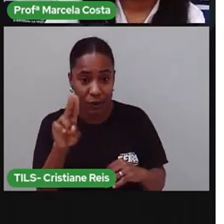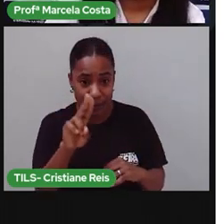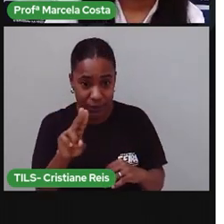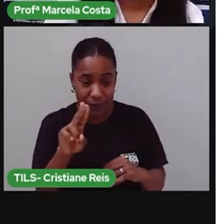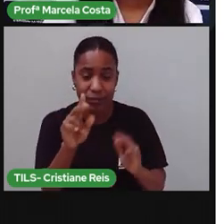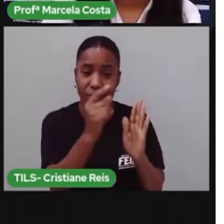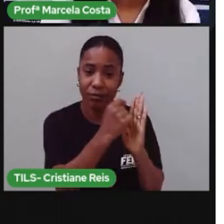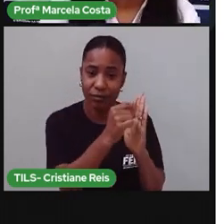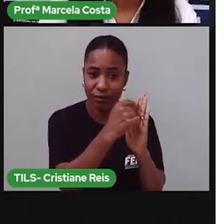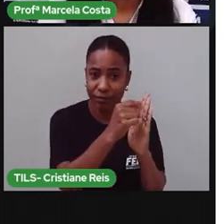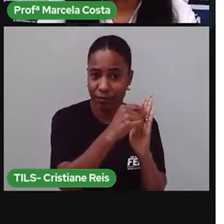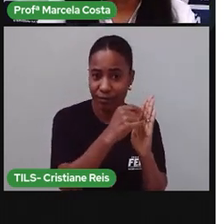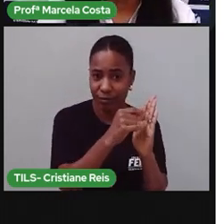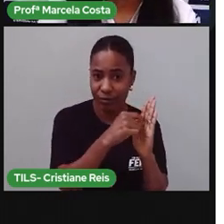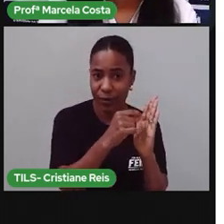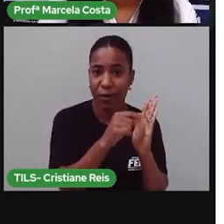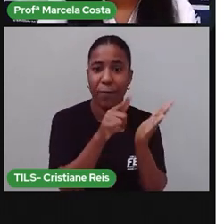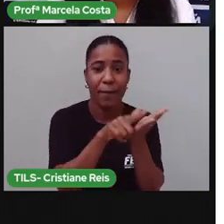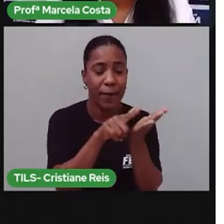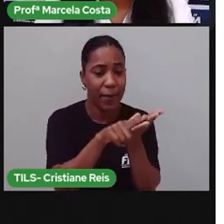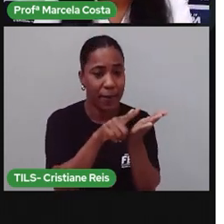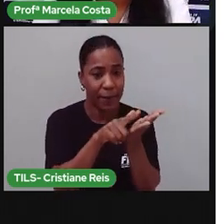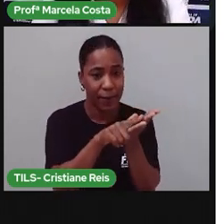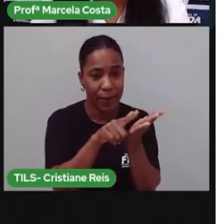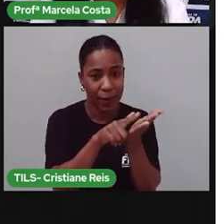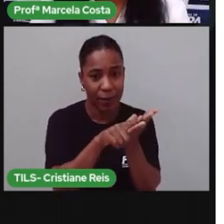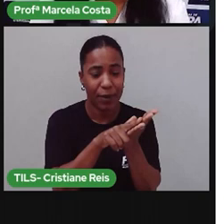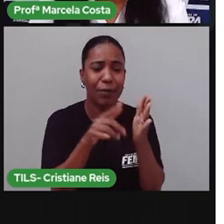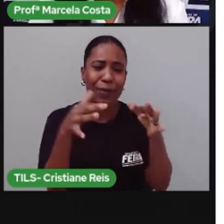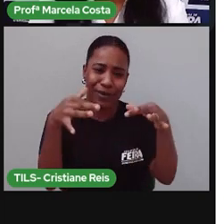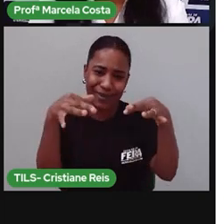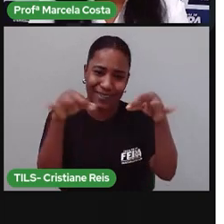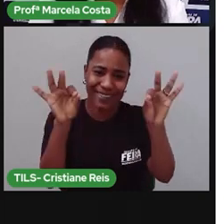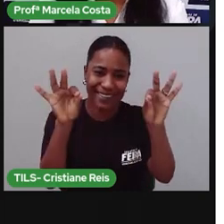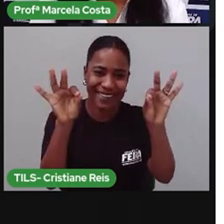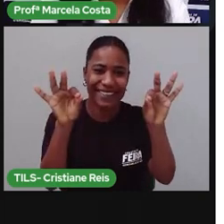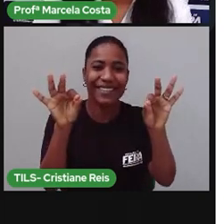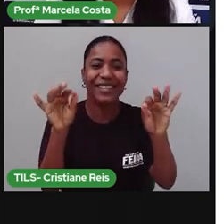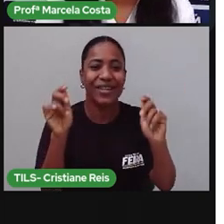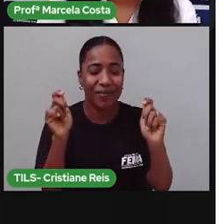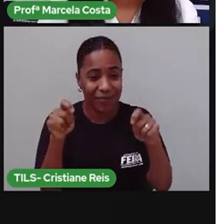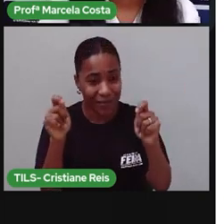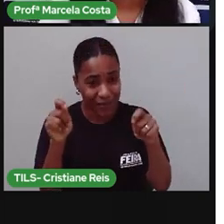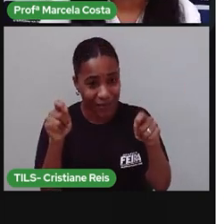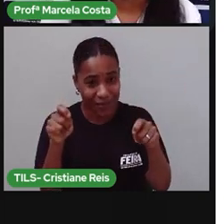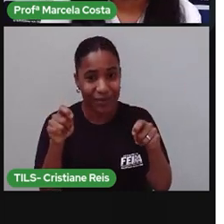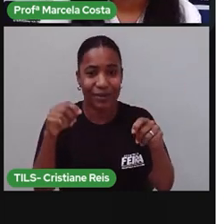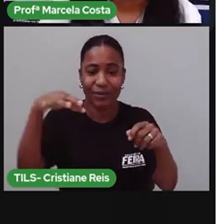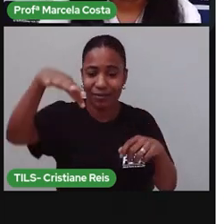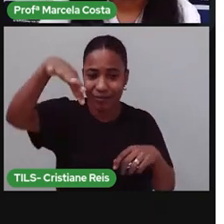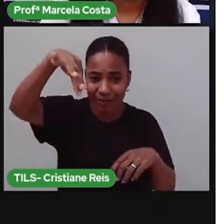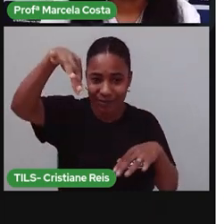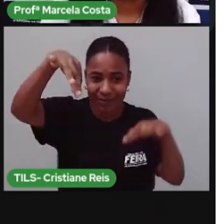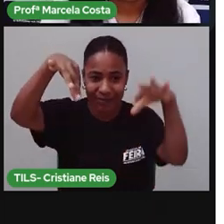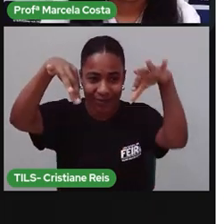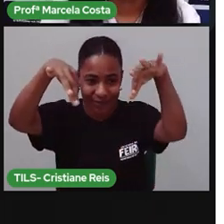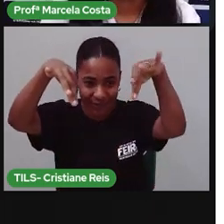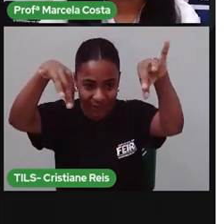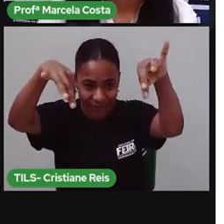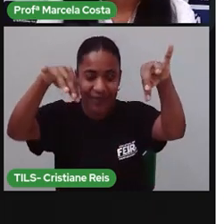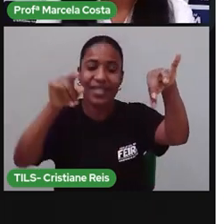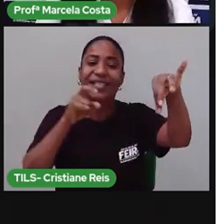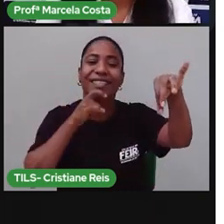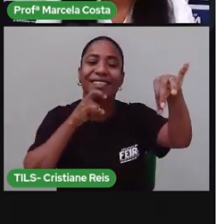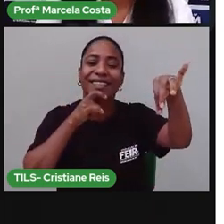escrita ali no papel físico, no bloquinho, onde a gente pode utilizar para chegar ali na porta da